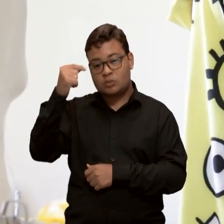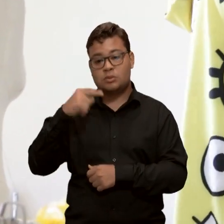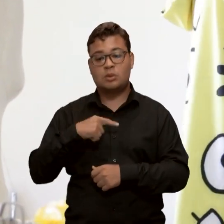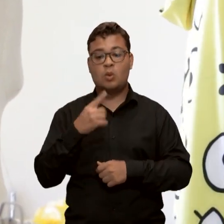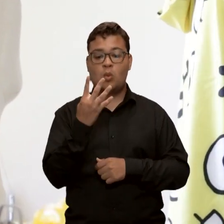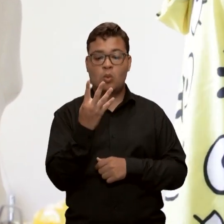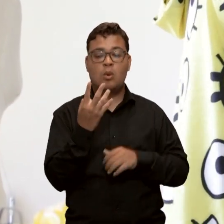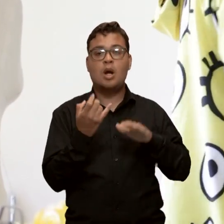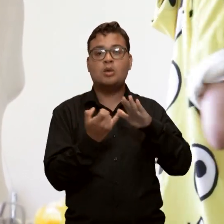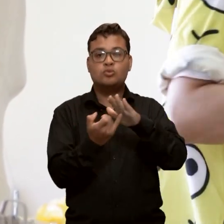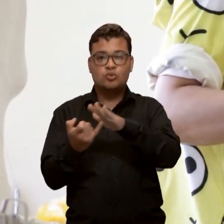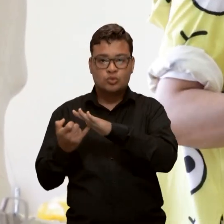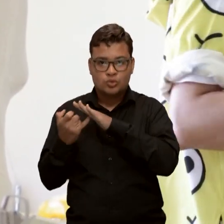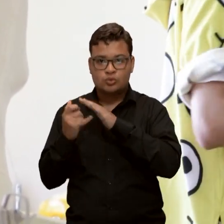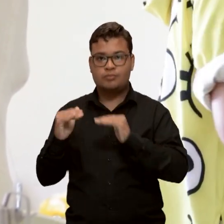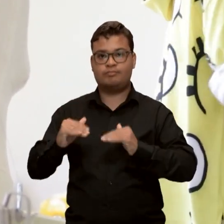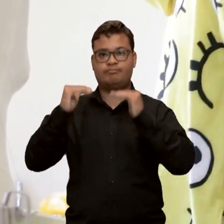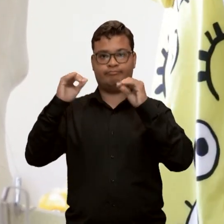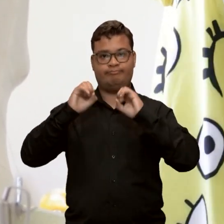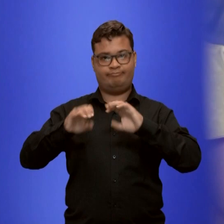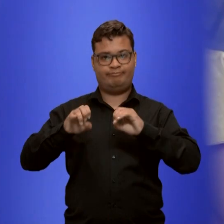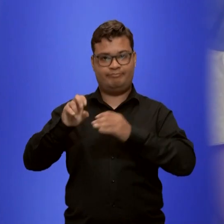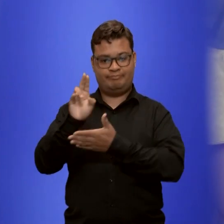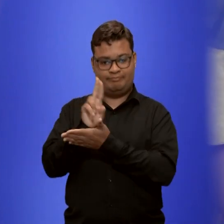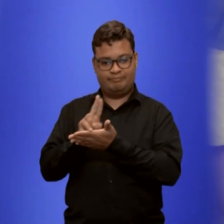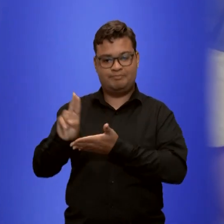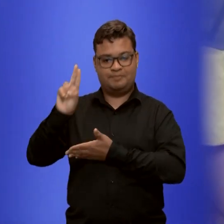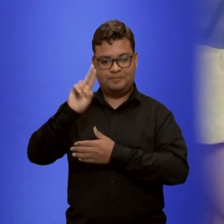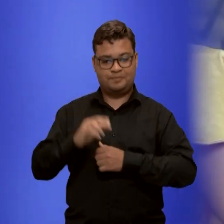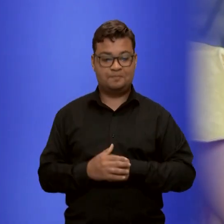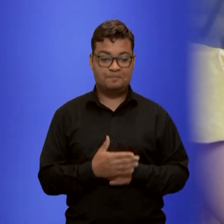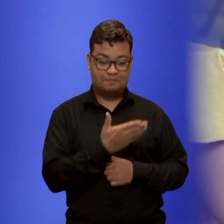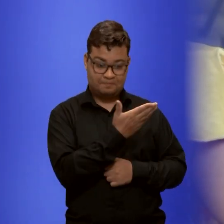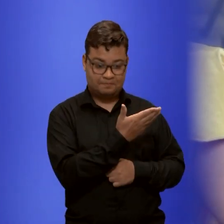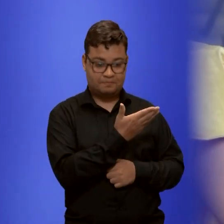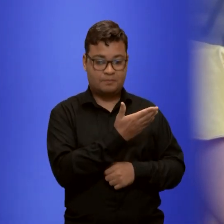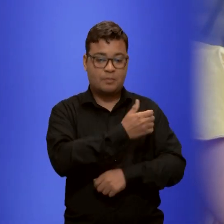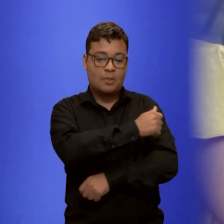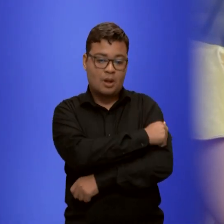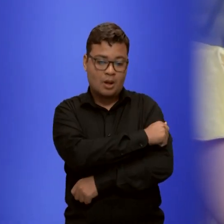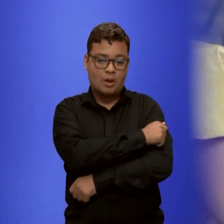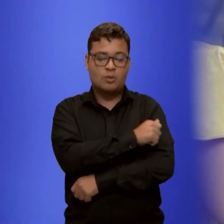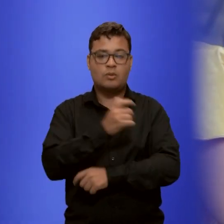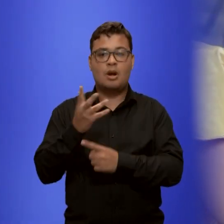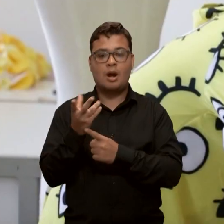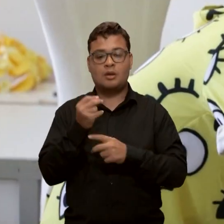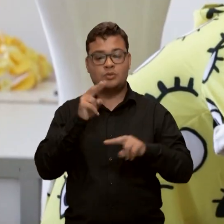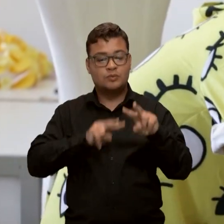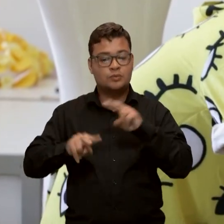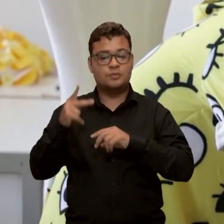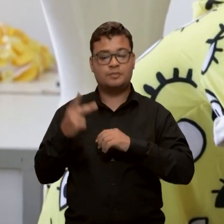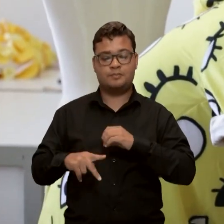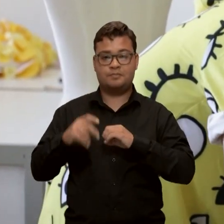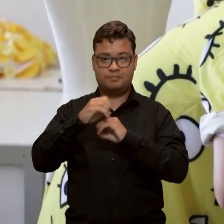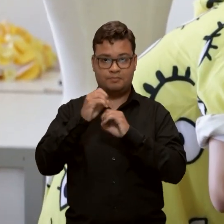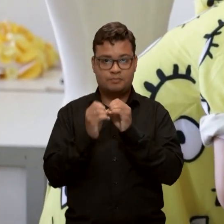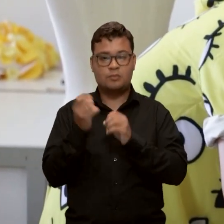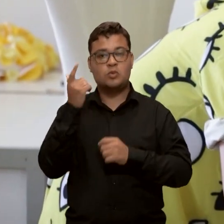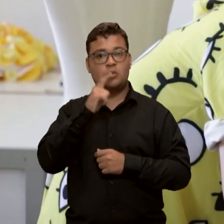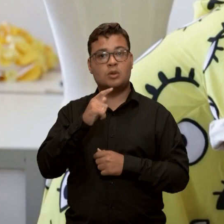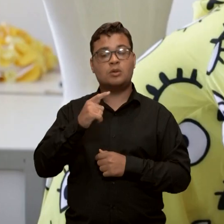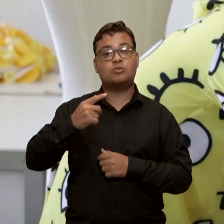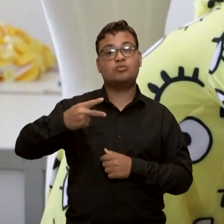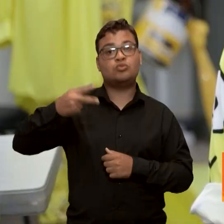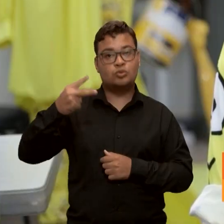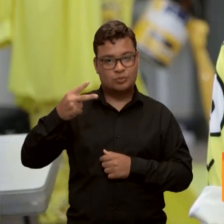instituições de ensino superior do estado. Lucas Fernando, estudante de artes visuais da UFG, conquistou o segundo lugar